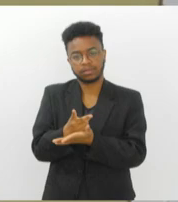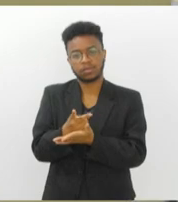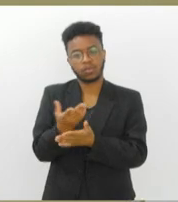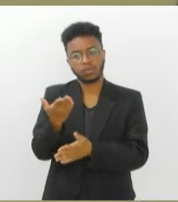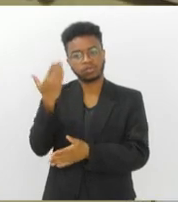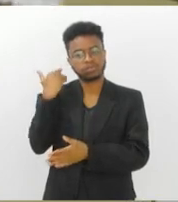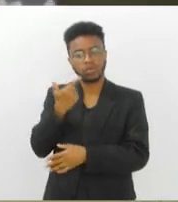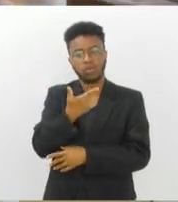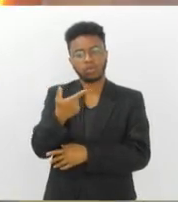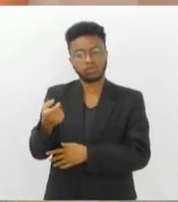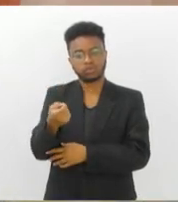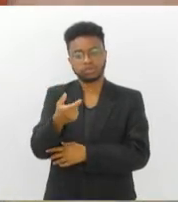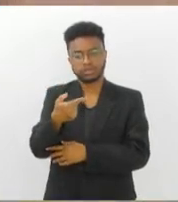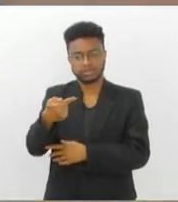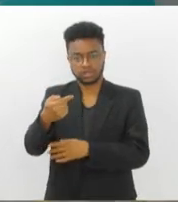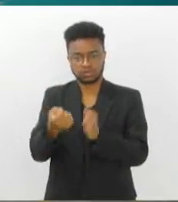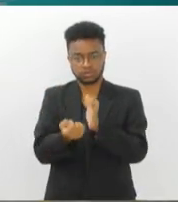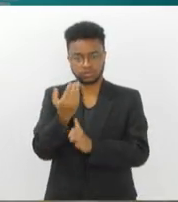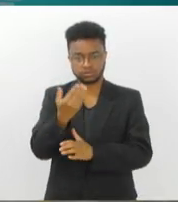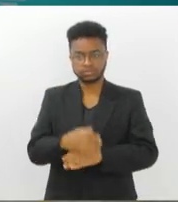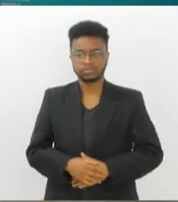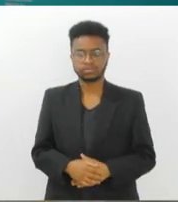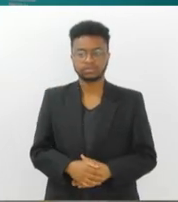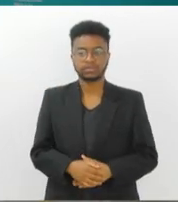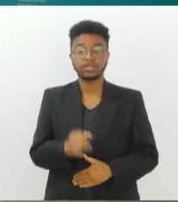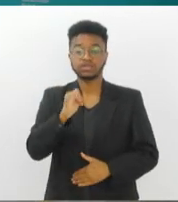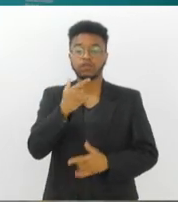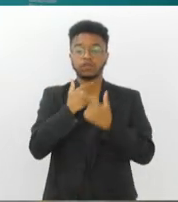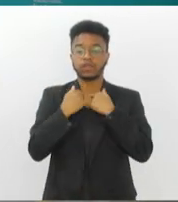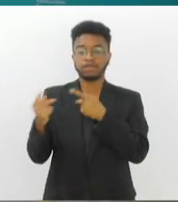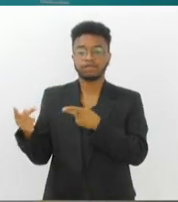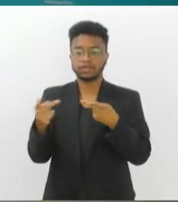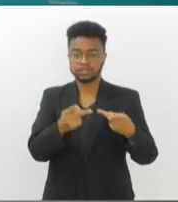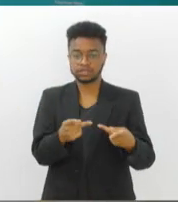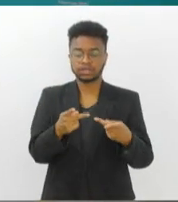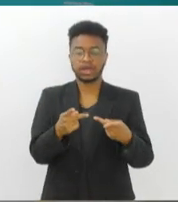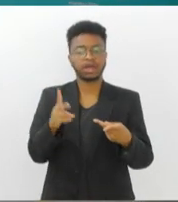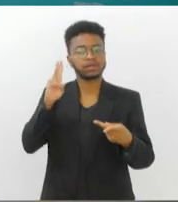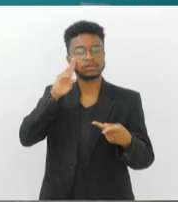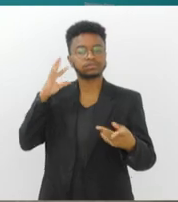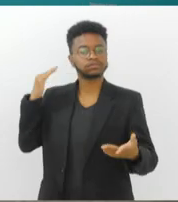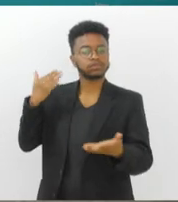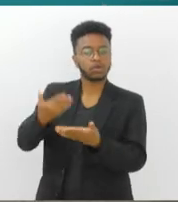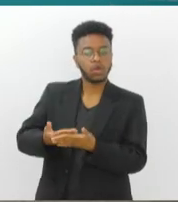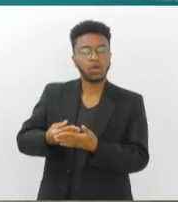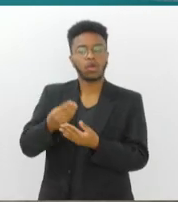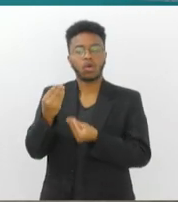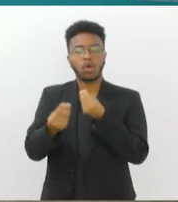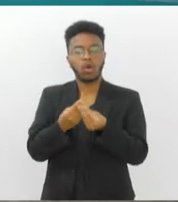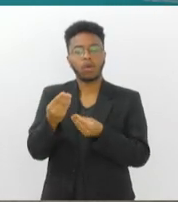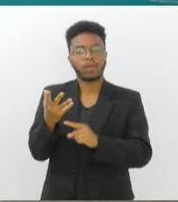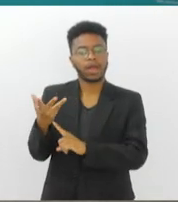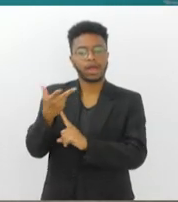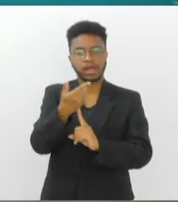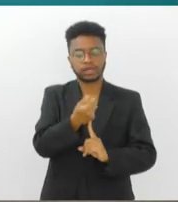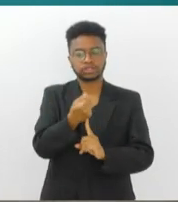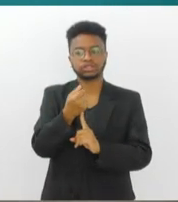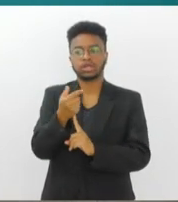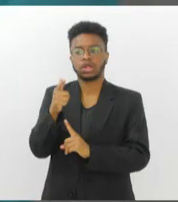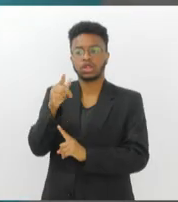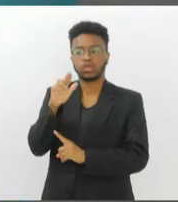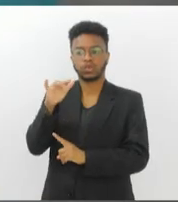2007. Quem quiser visitar a primeira grande retrospectiva do artista plástico Luiz Erbini, Paisagens